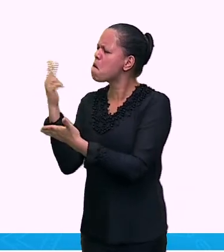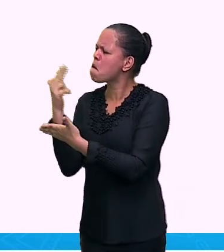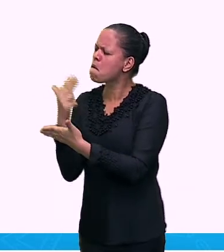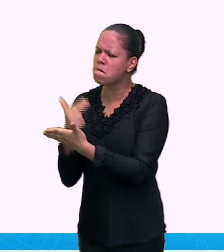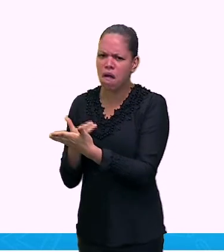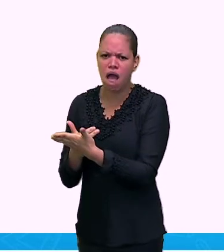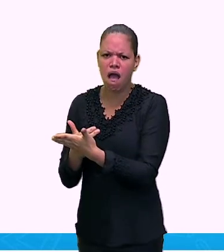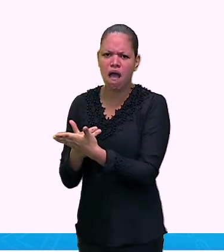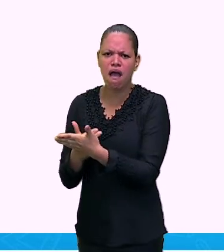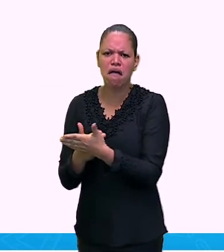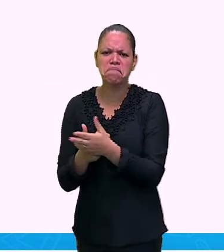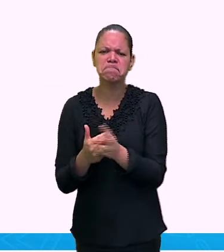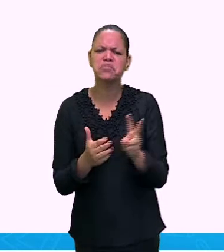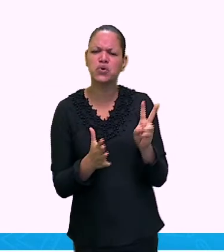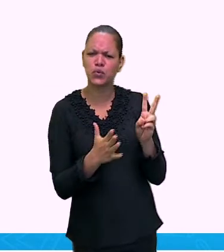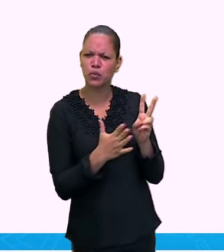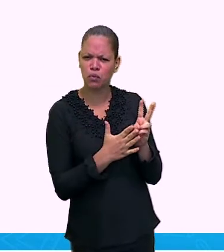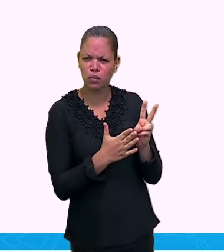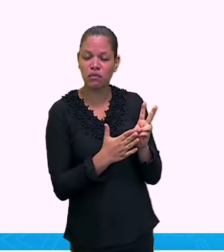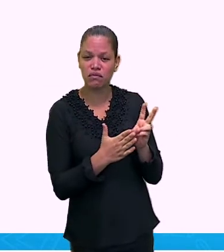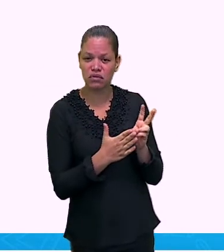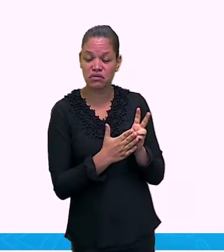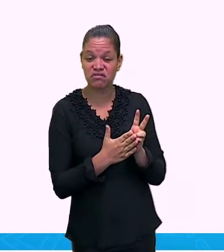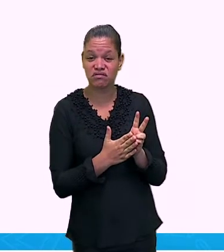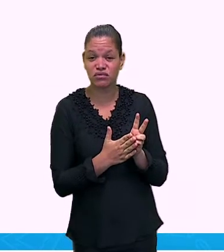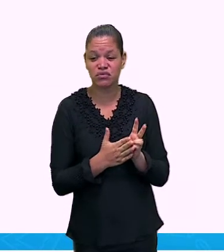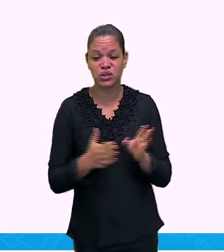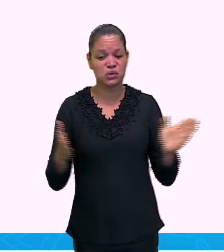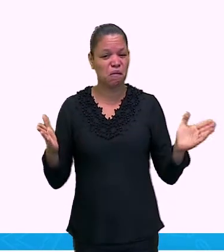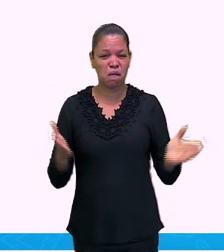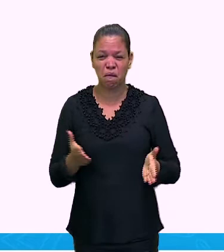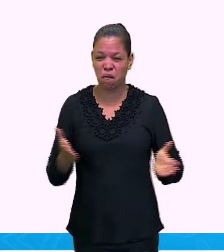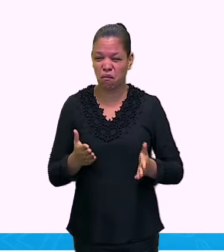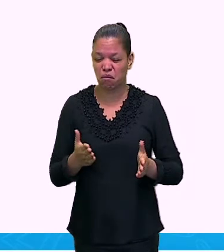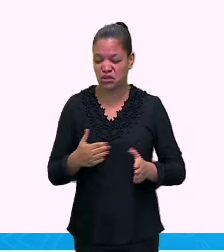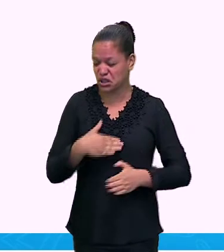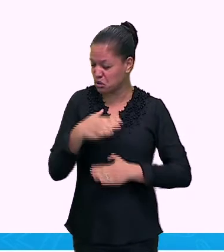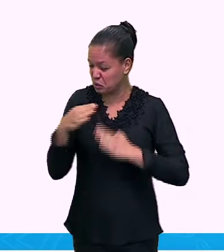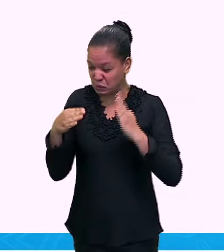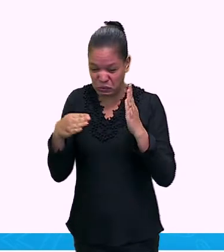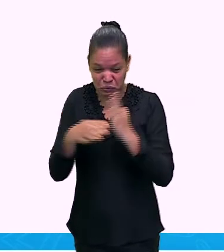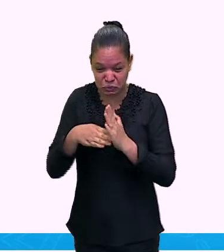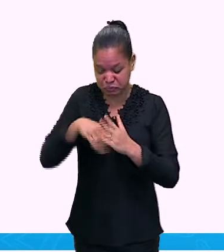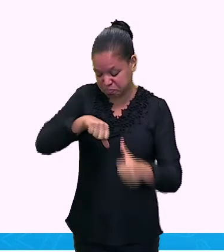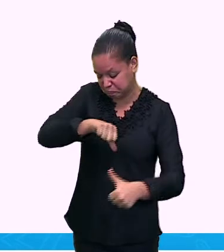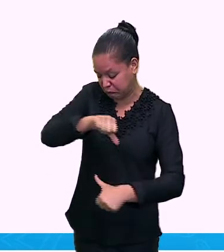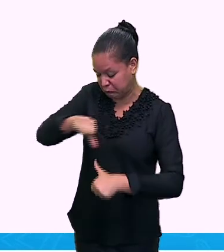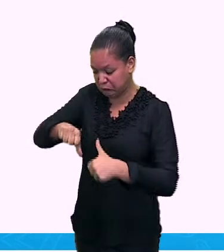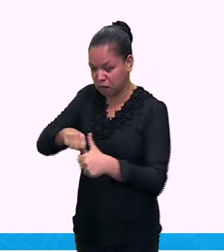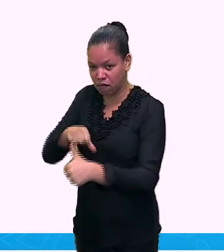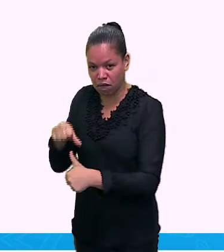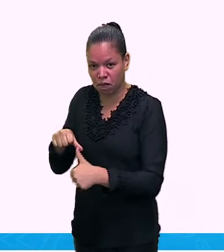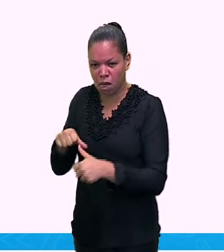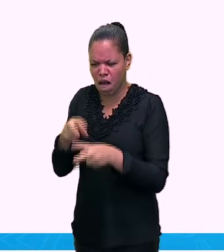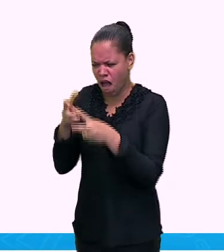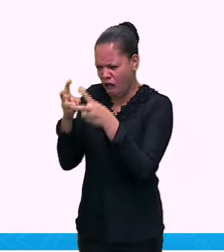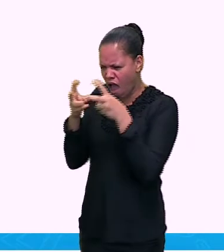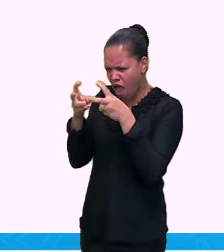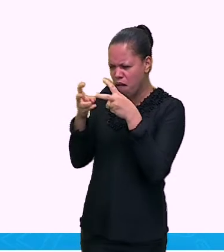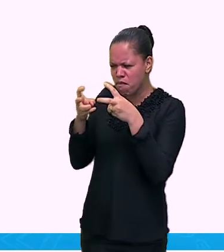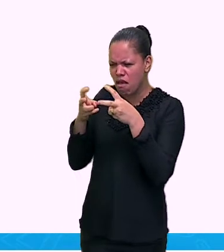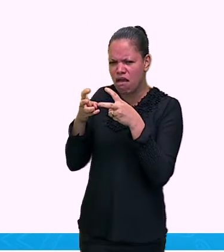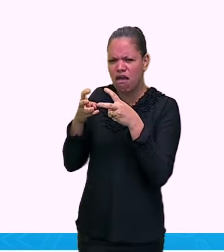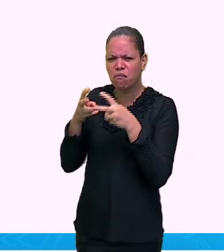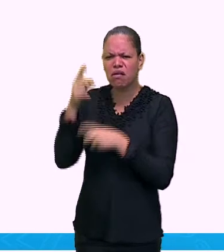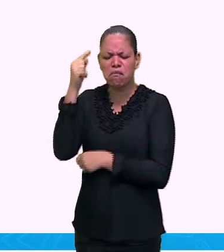o crescimento da tecnologia, da internet, a gente olha e pensa assim, e é tudo igual. Não é.